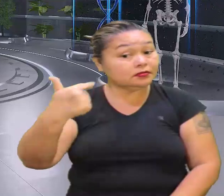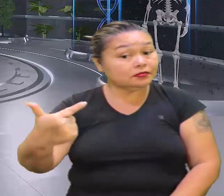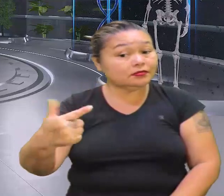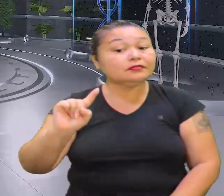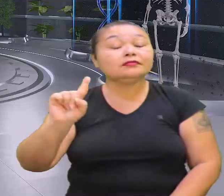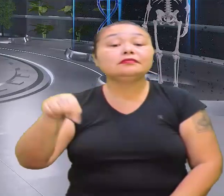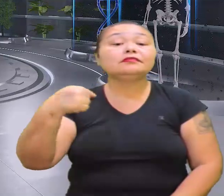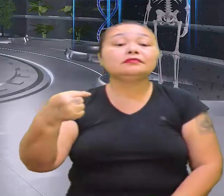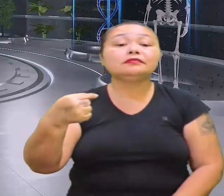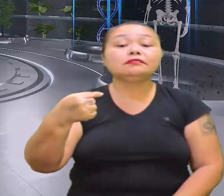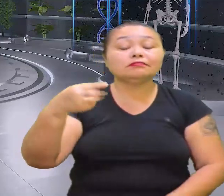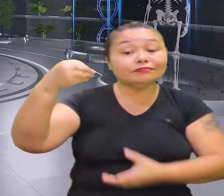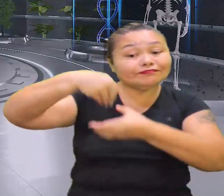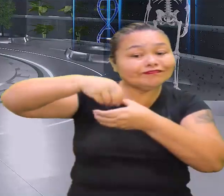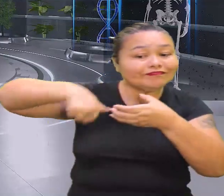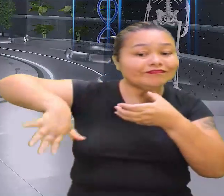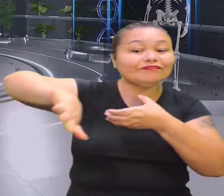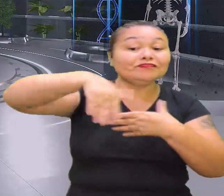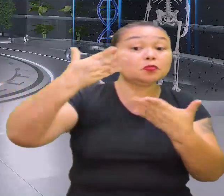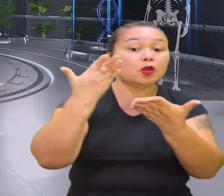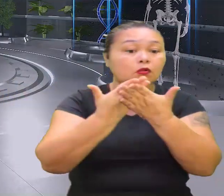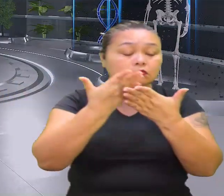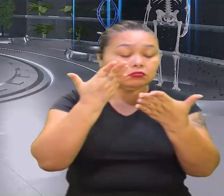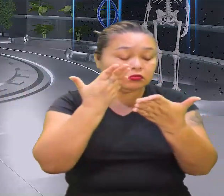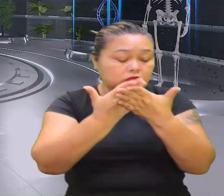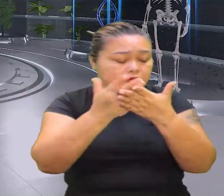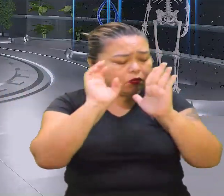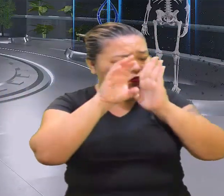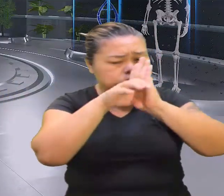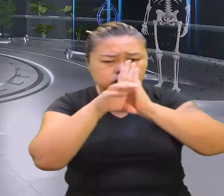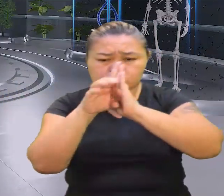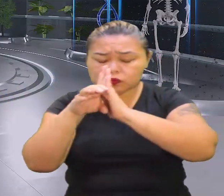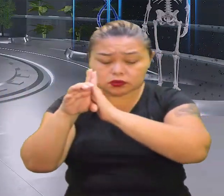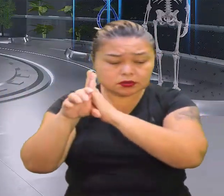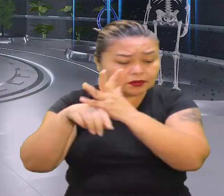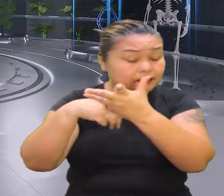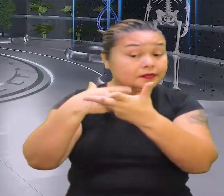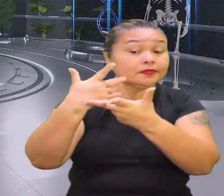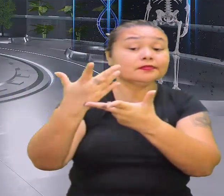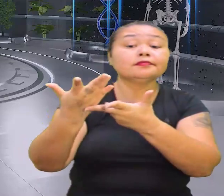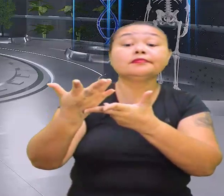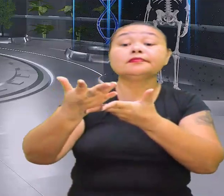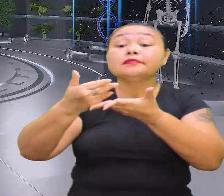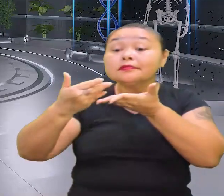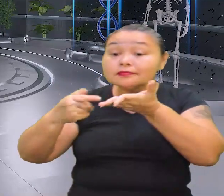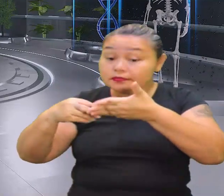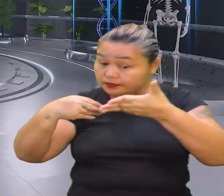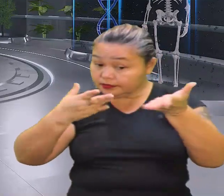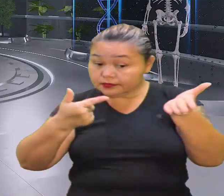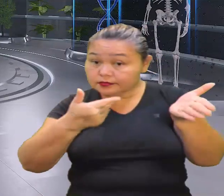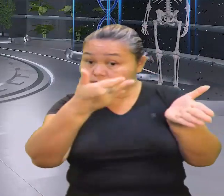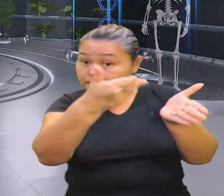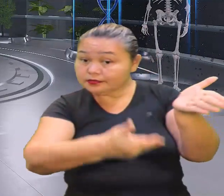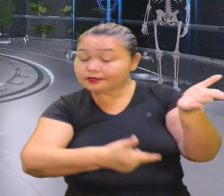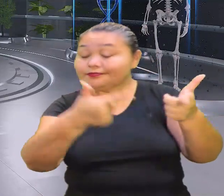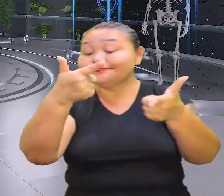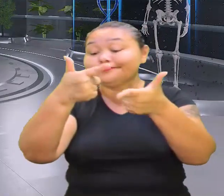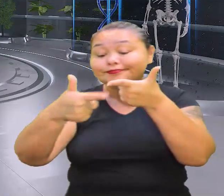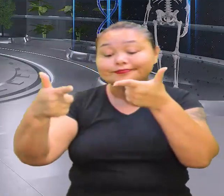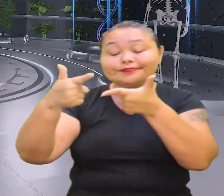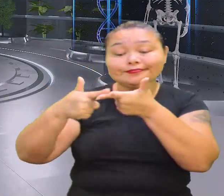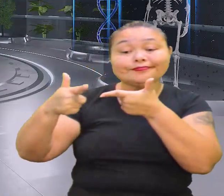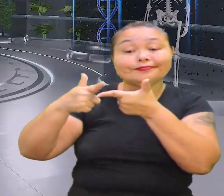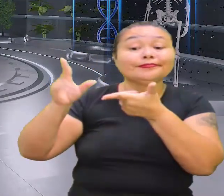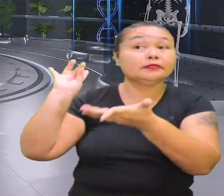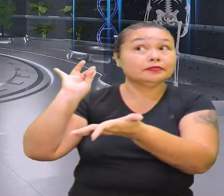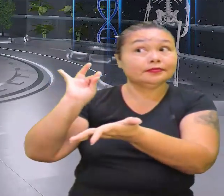Então a gente, dentro dessa aula, a gente construiu muitos aí conceitos, né professora? E trouxemos para vocês muitas problemáticas que